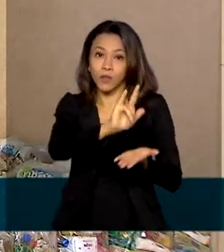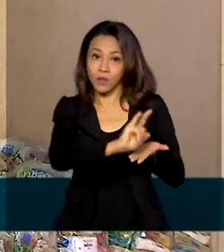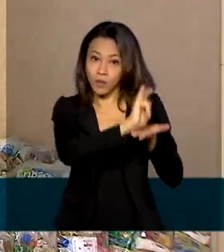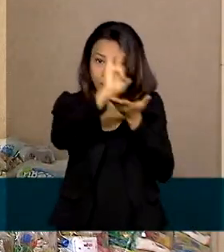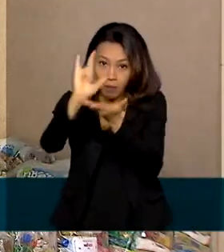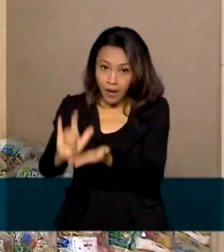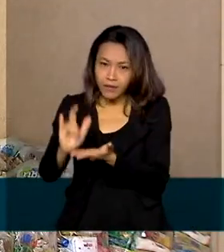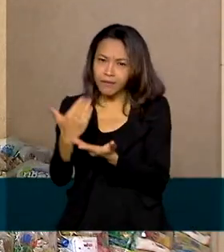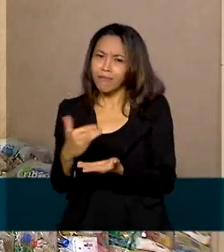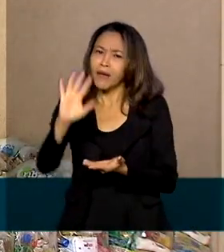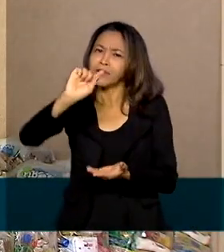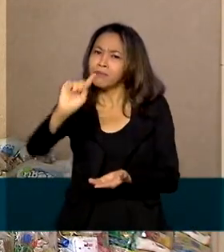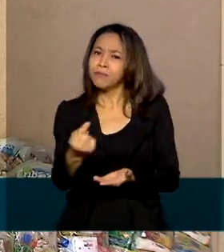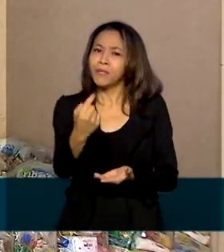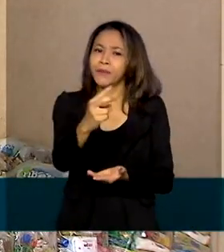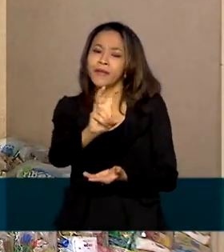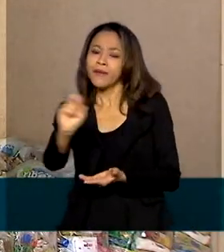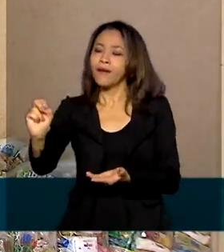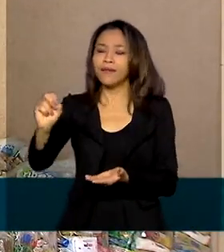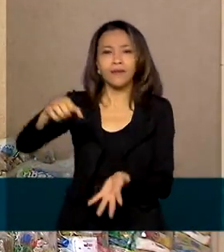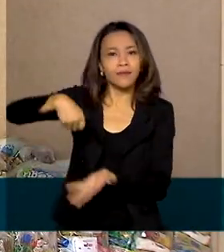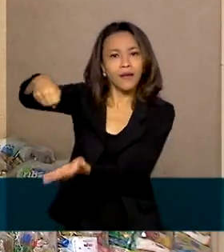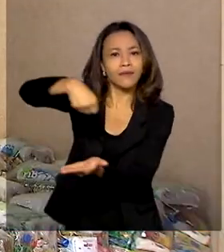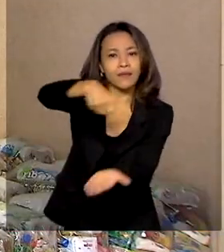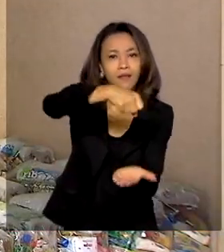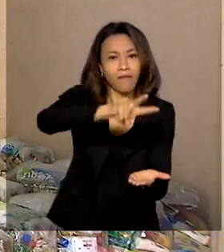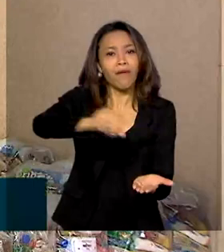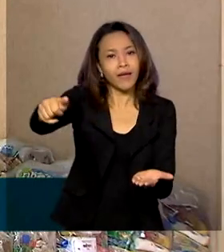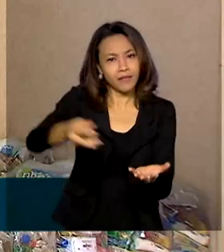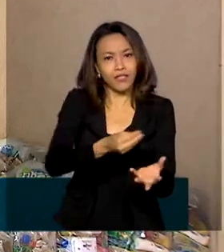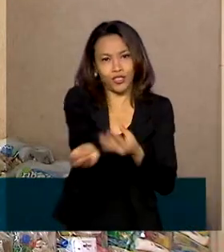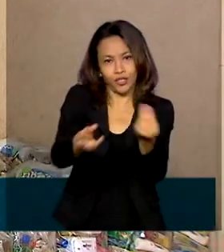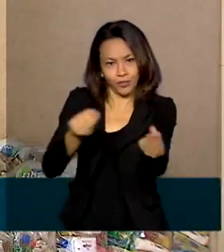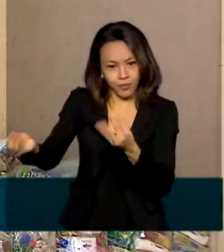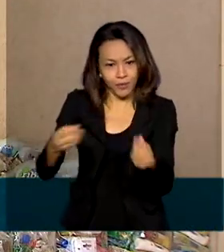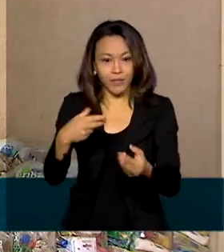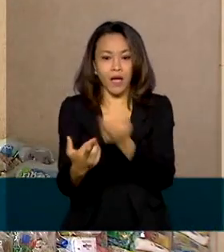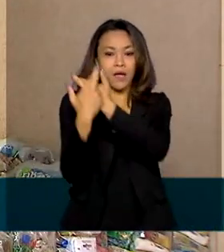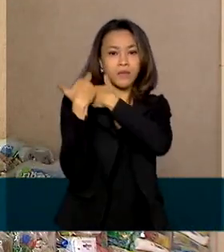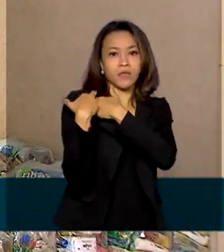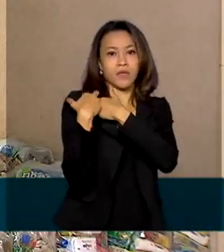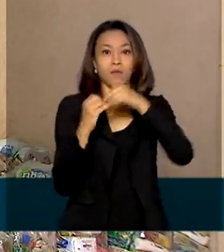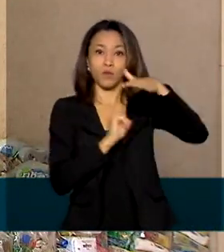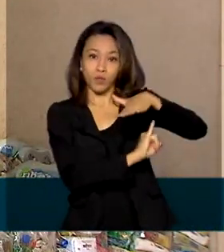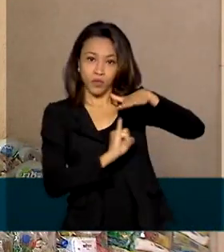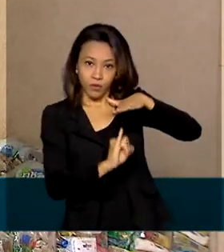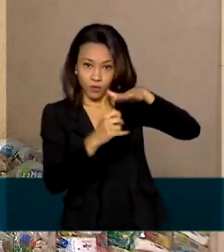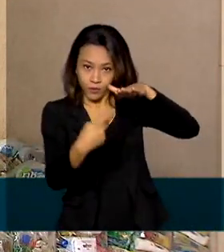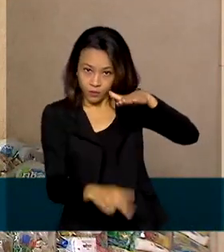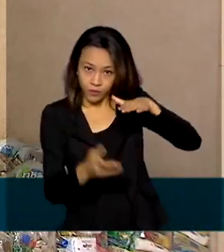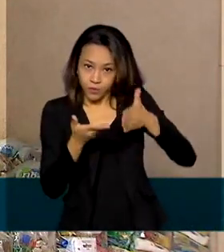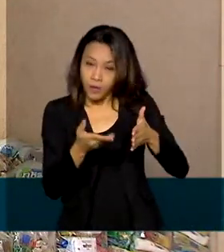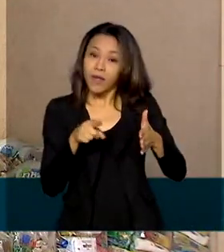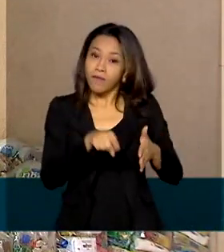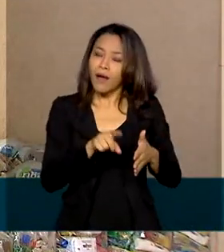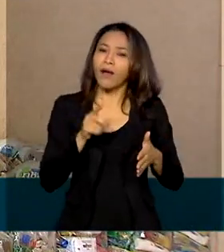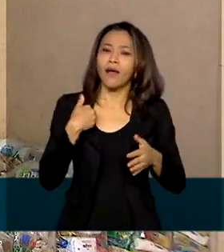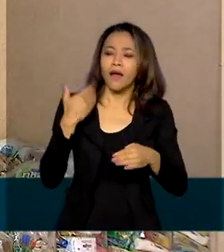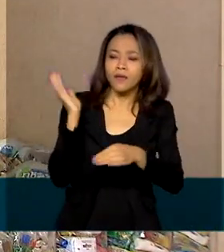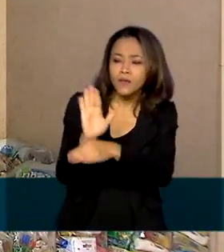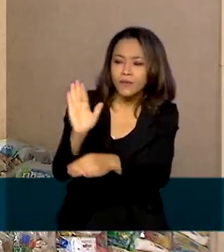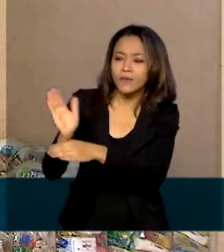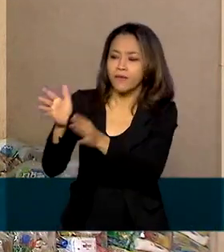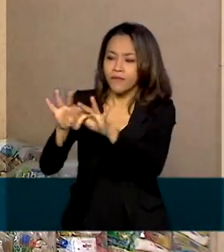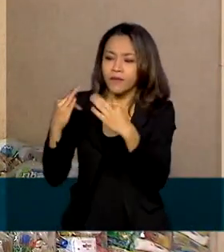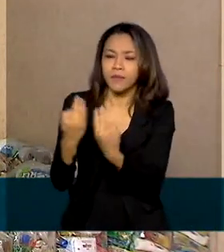mais de 1.500 cestas serão distribuídas pelo Instituto Viver Brasil este mês. Os alimentos vão beneficiar famílias